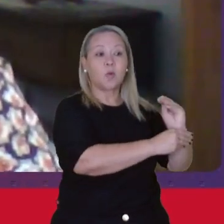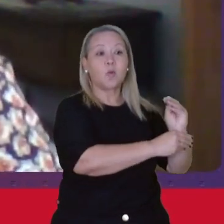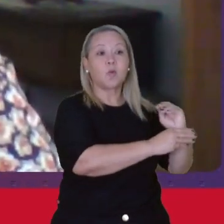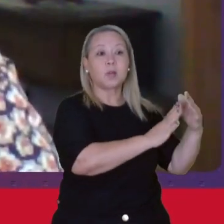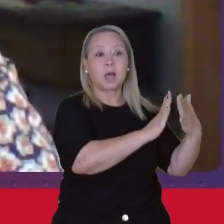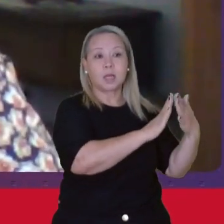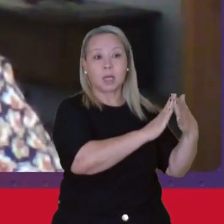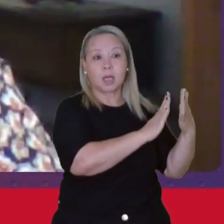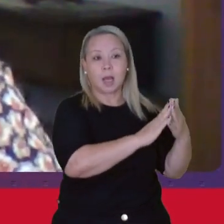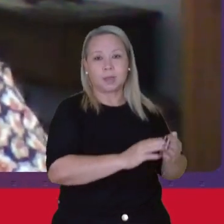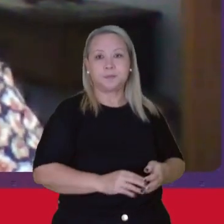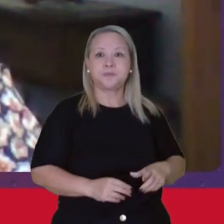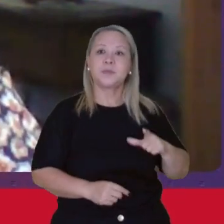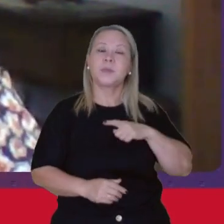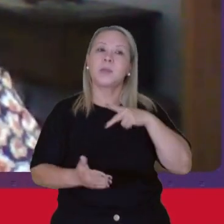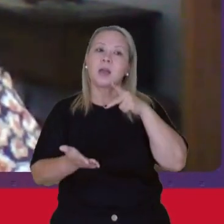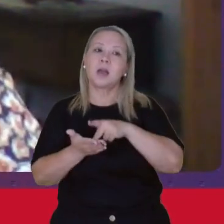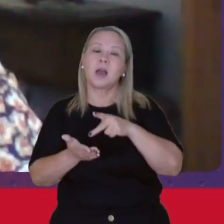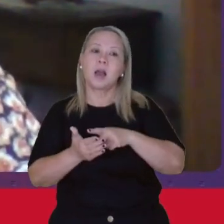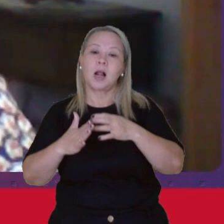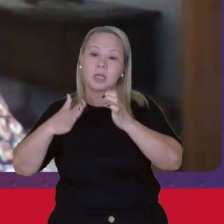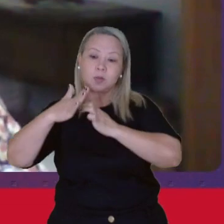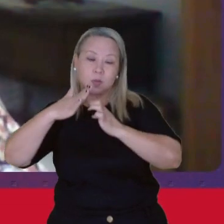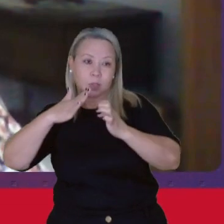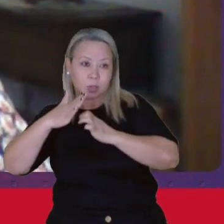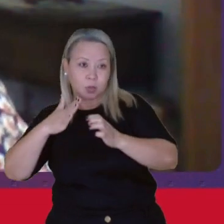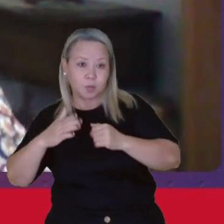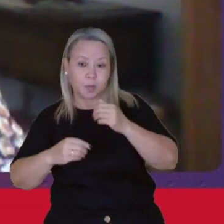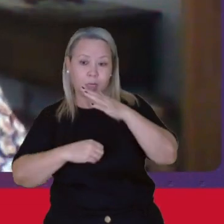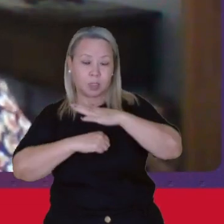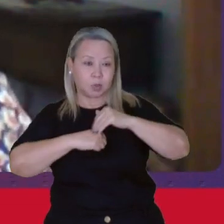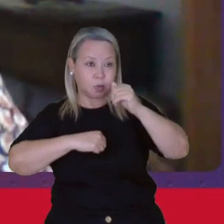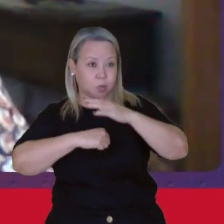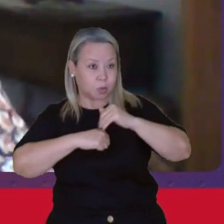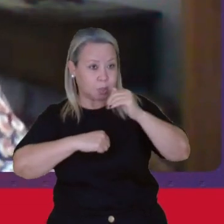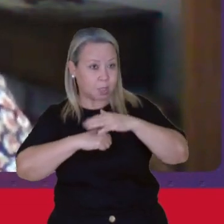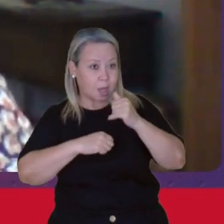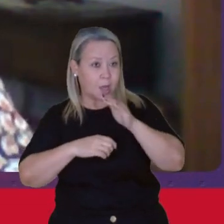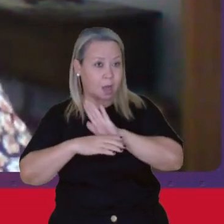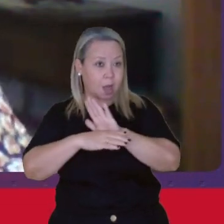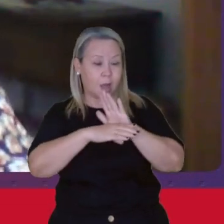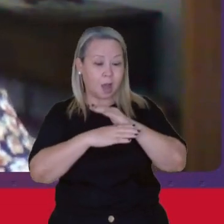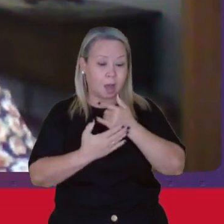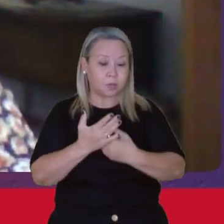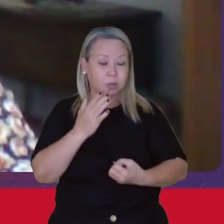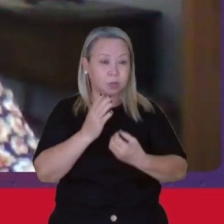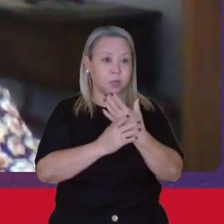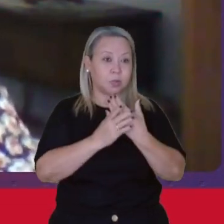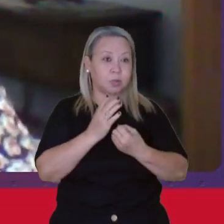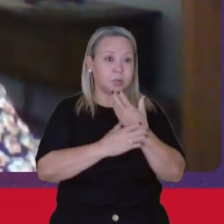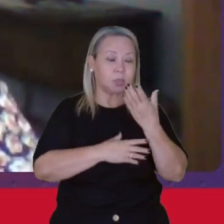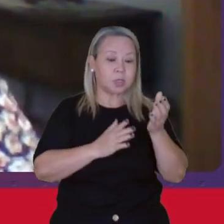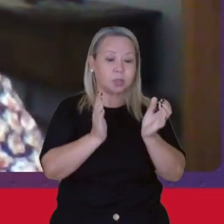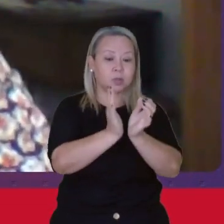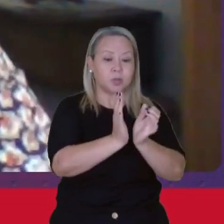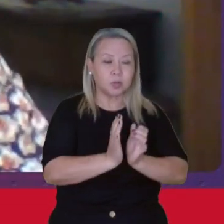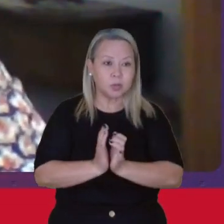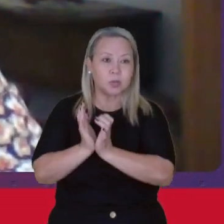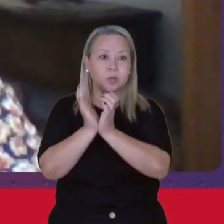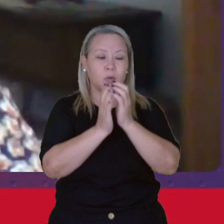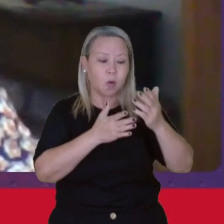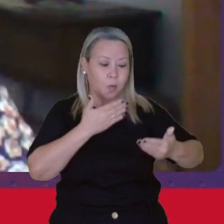também a realidade dos empreendimentos solidários A economia solidária São iniciativas coletivas que